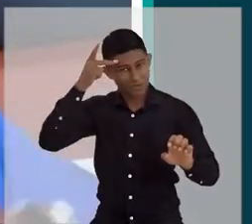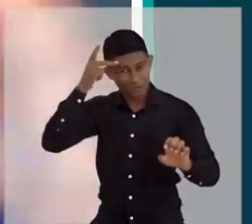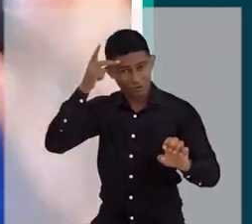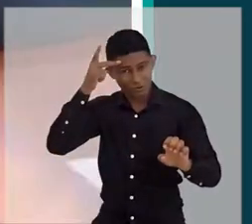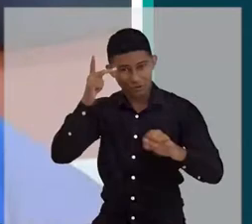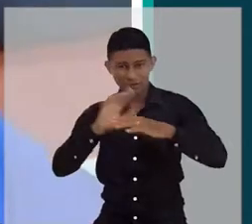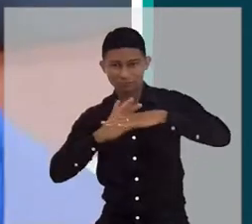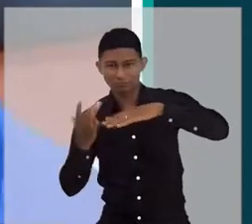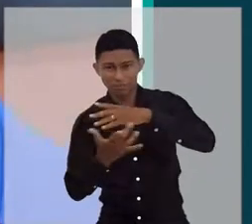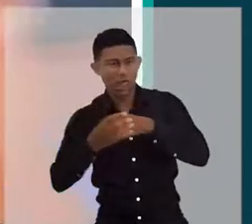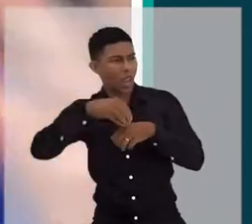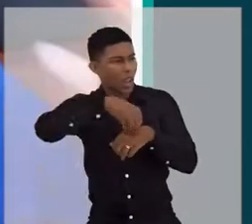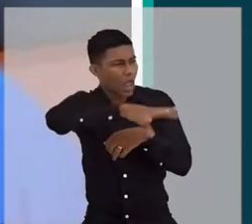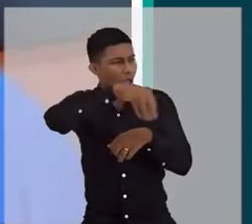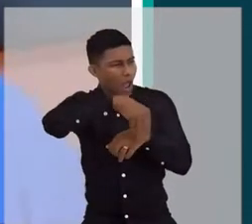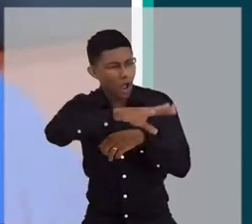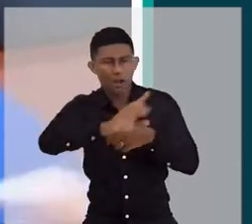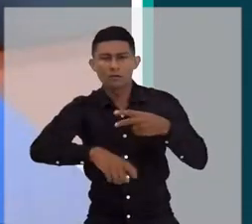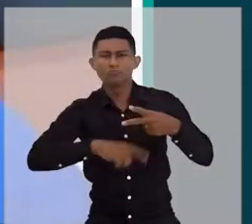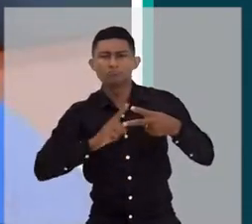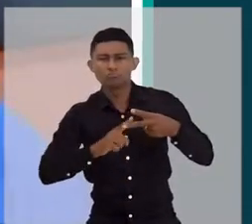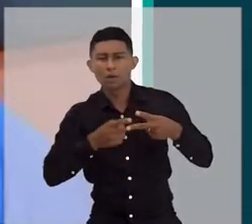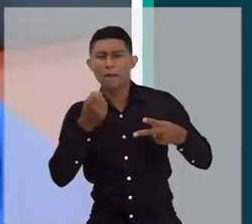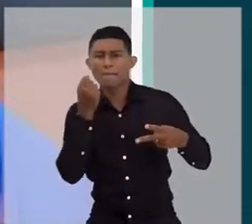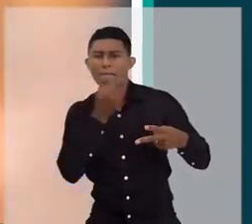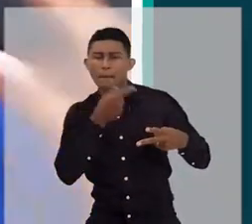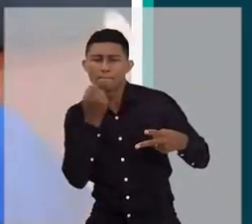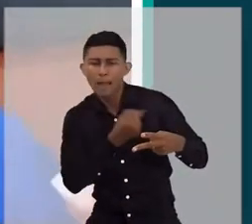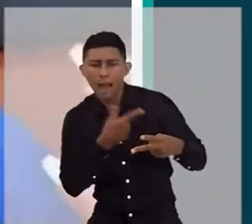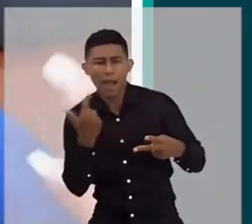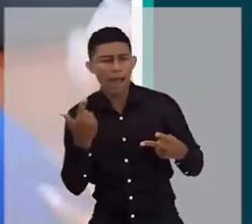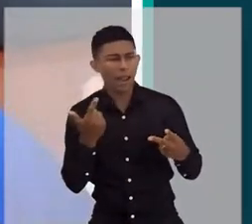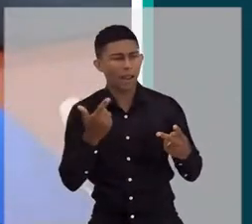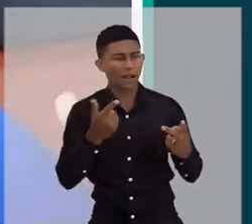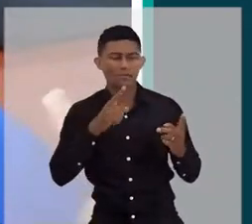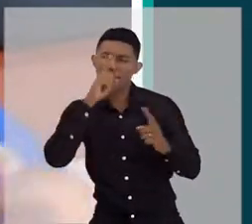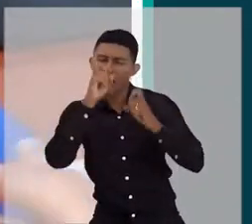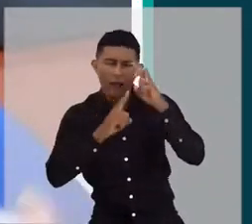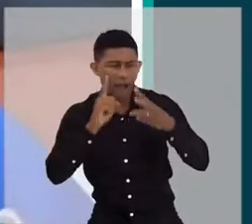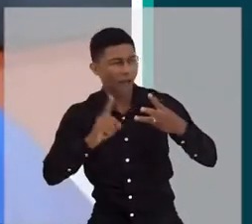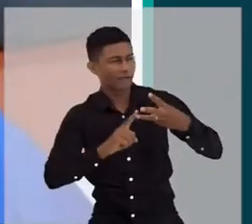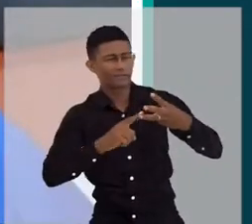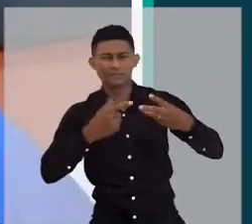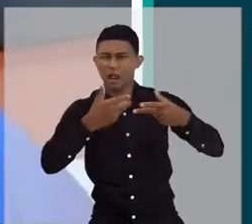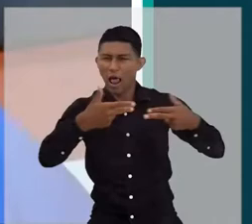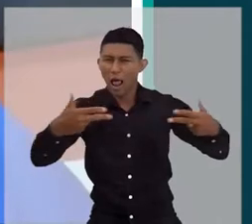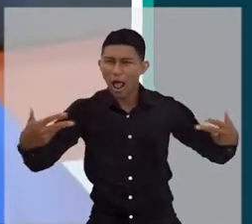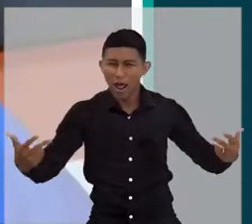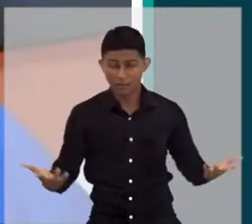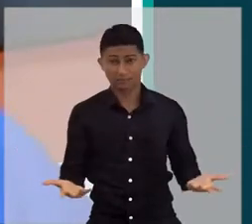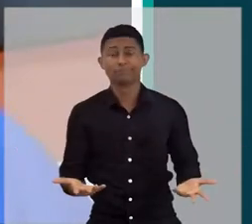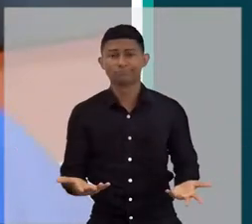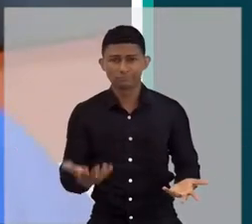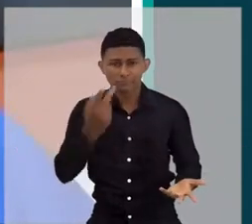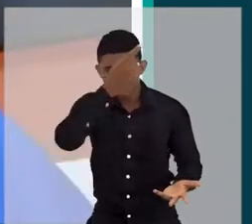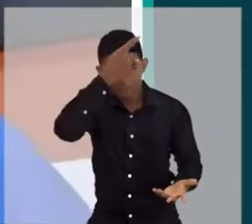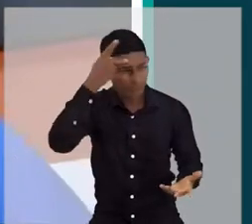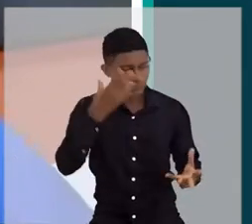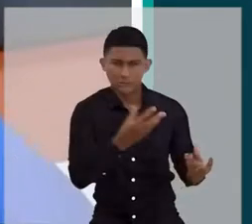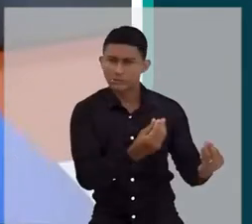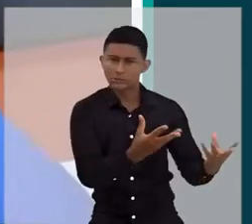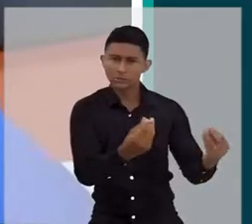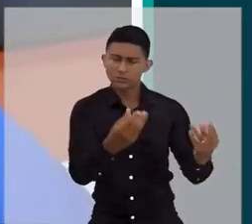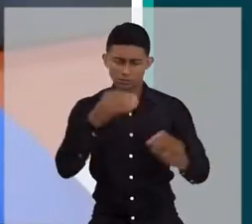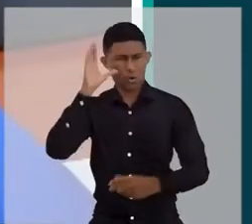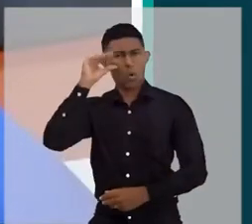que estavam divertindo, que estavam fazendo piada, essas pessoas eram pessoas que levavam